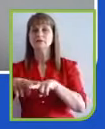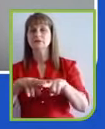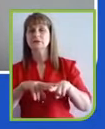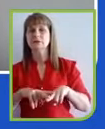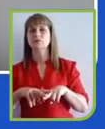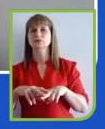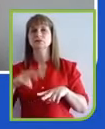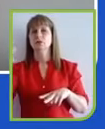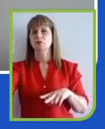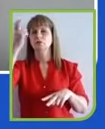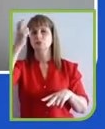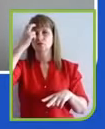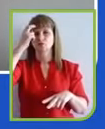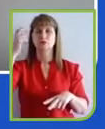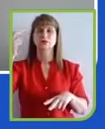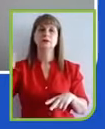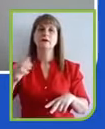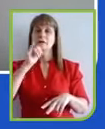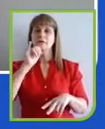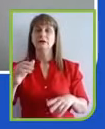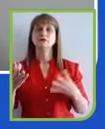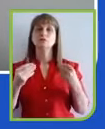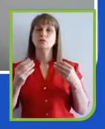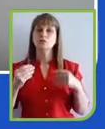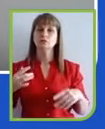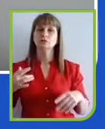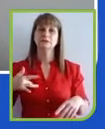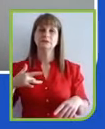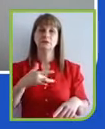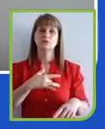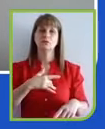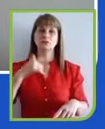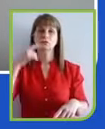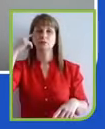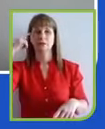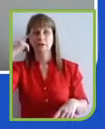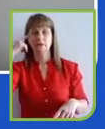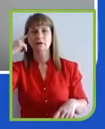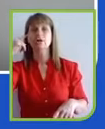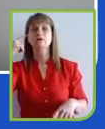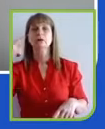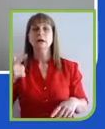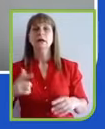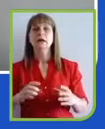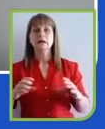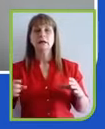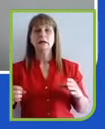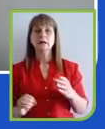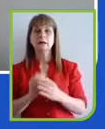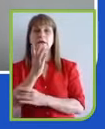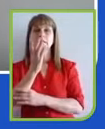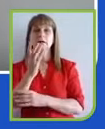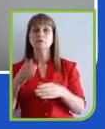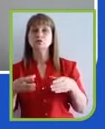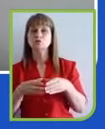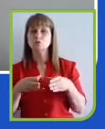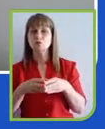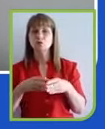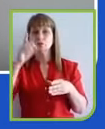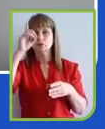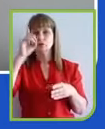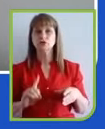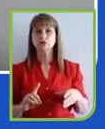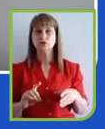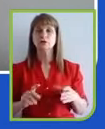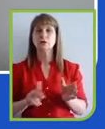criamos, inclusive, uma nova diretoria só para olhar as questões relacionadas à saúde mental, que realmente, nessa pandemia,